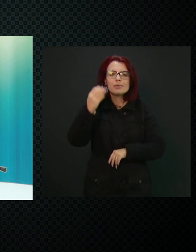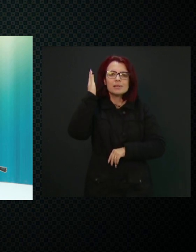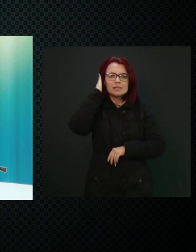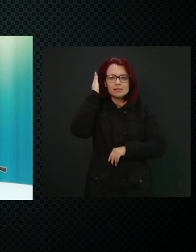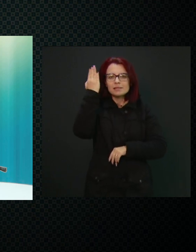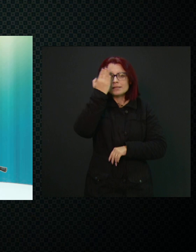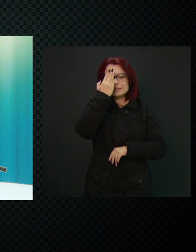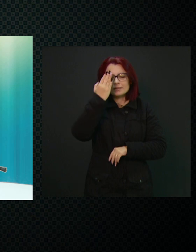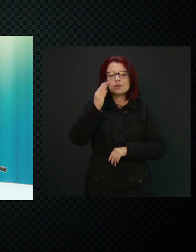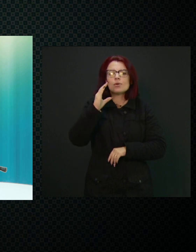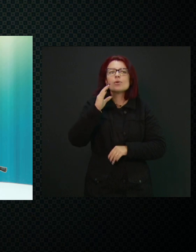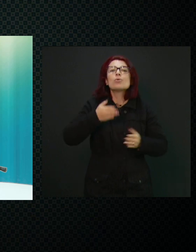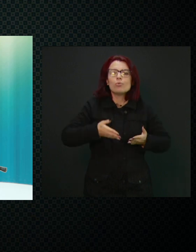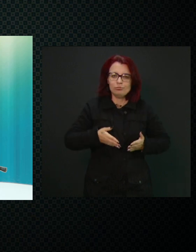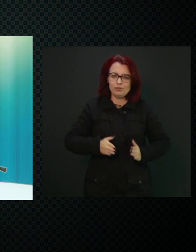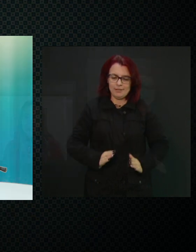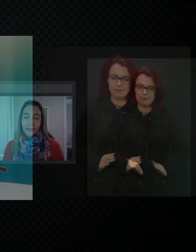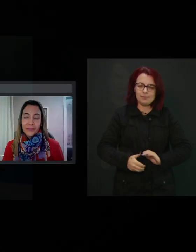congênita.